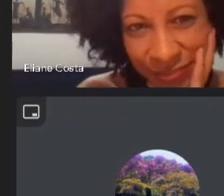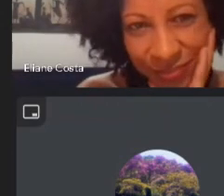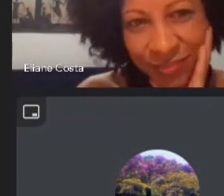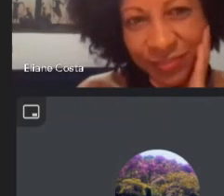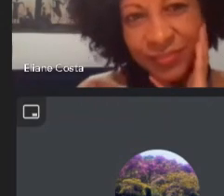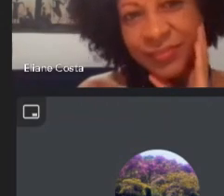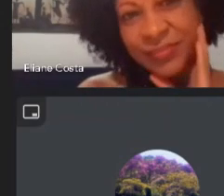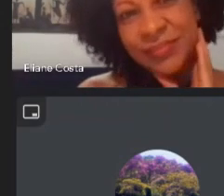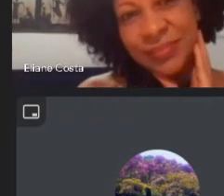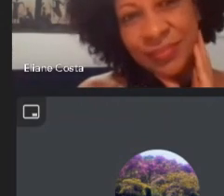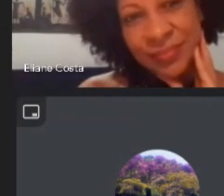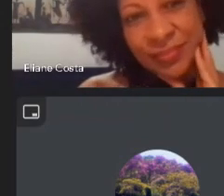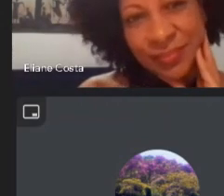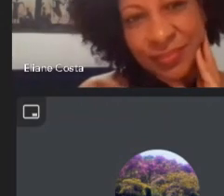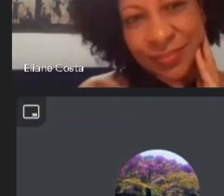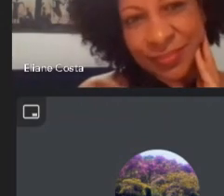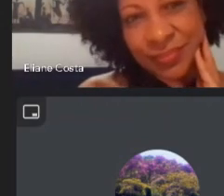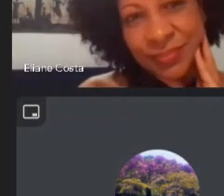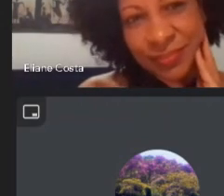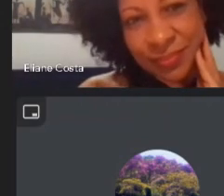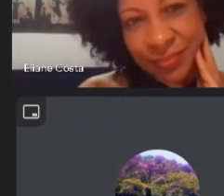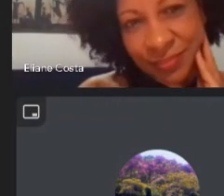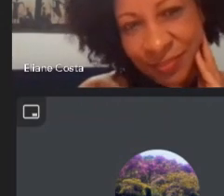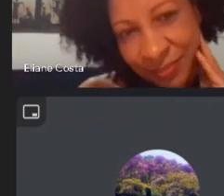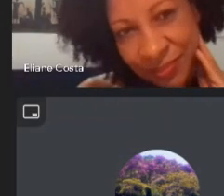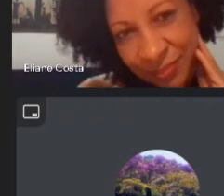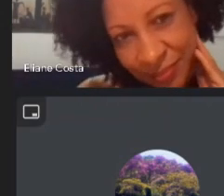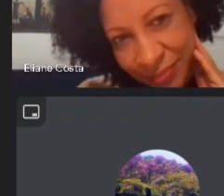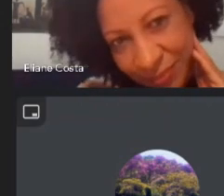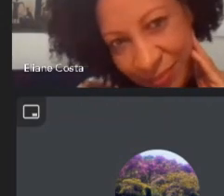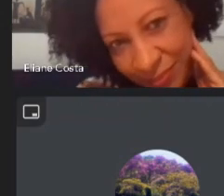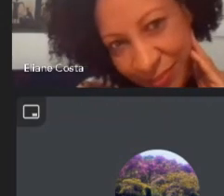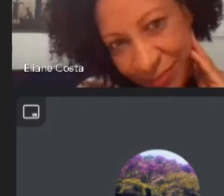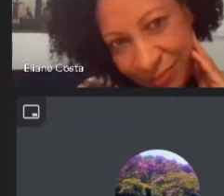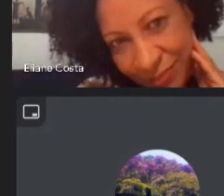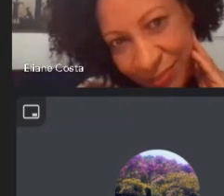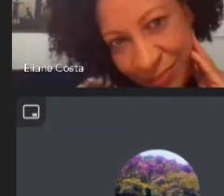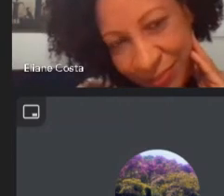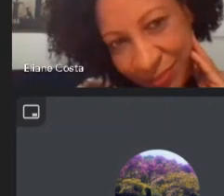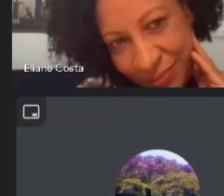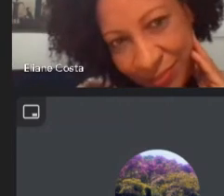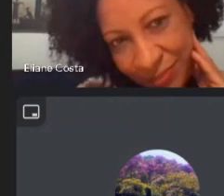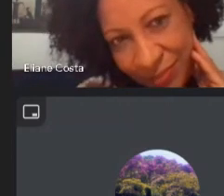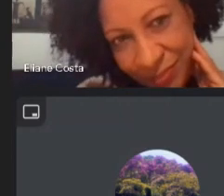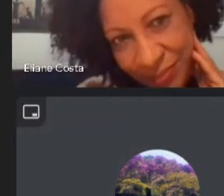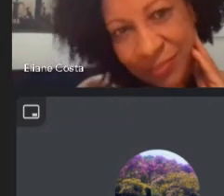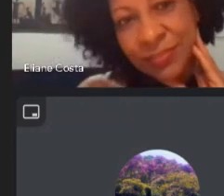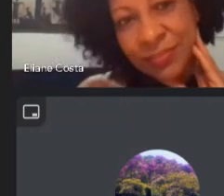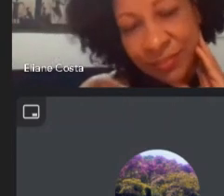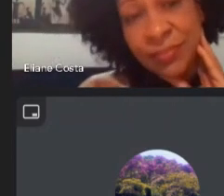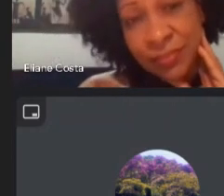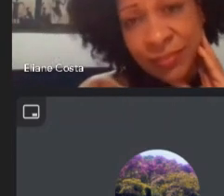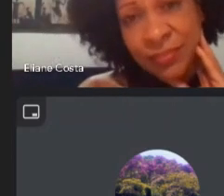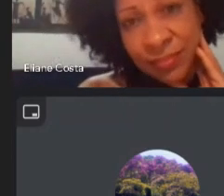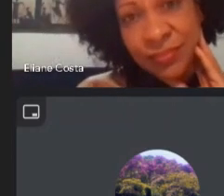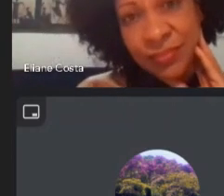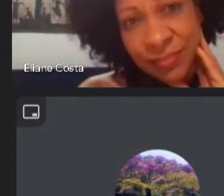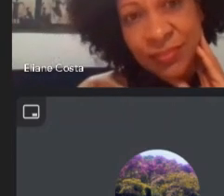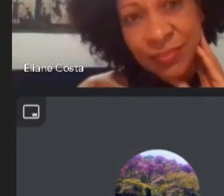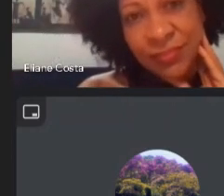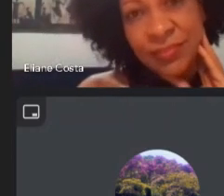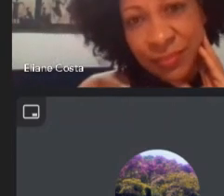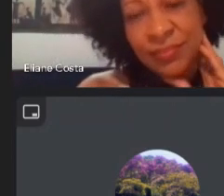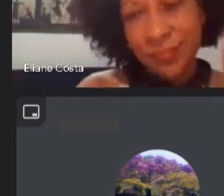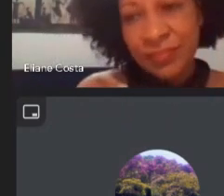possuía uma visão eurocêntrica da cultura e por que não haveria de sê-lo o seu